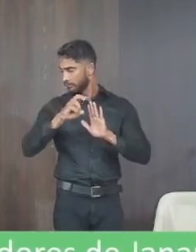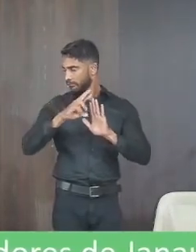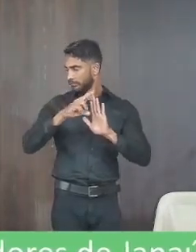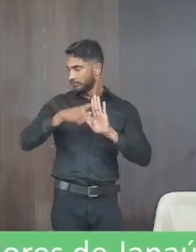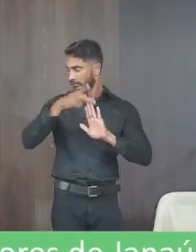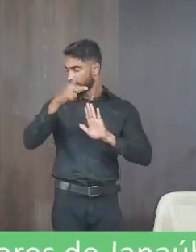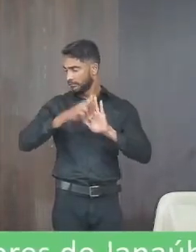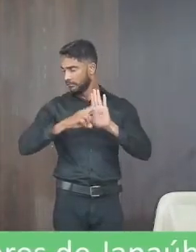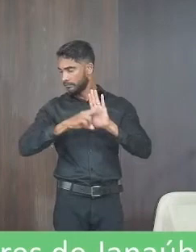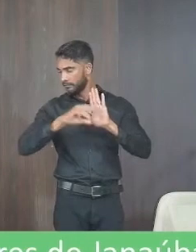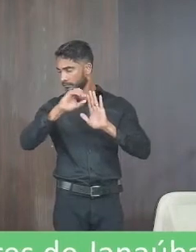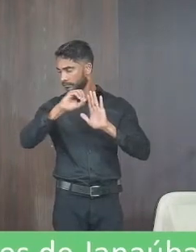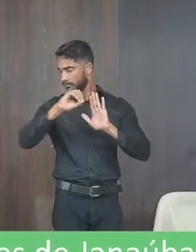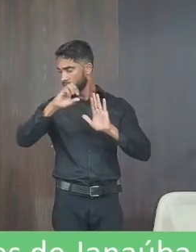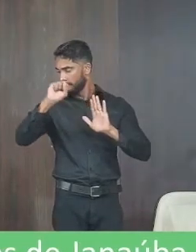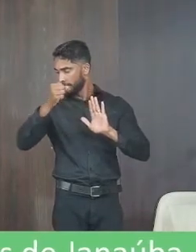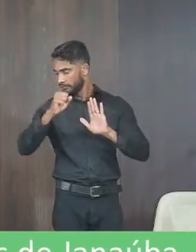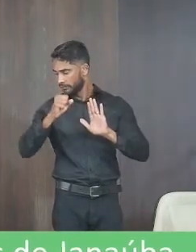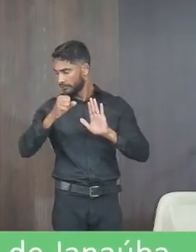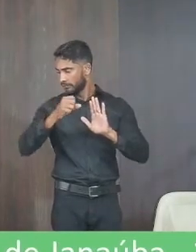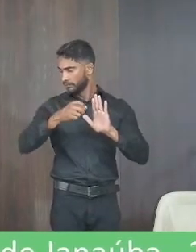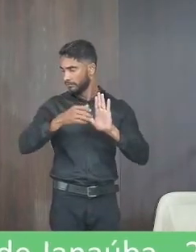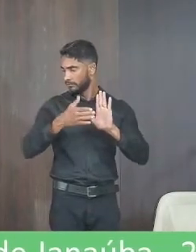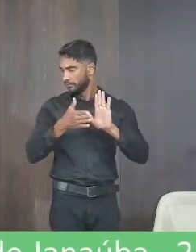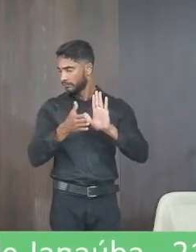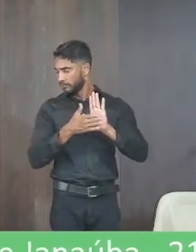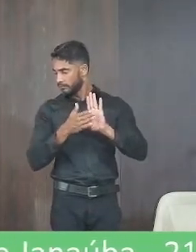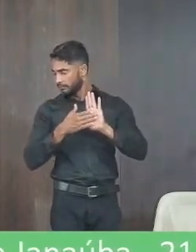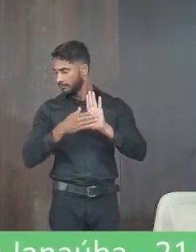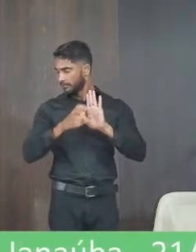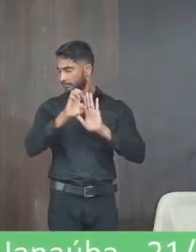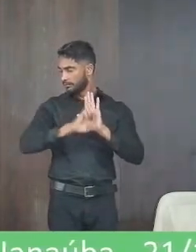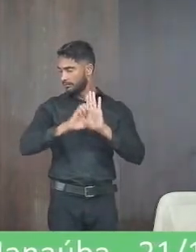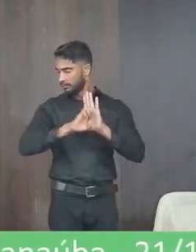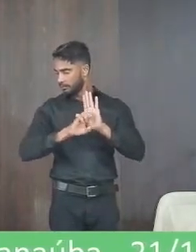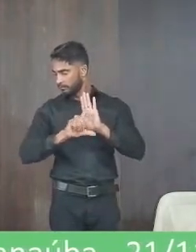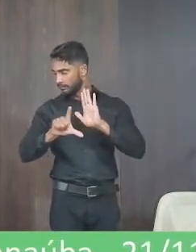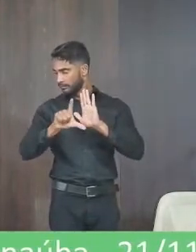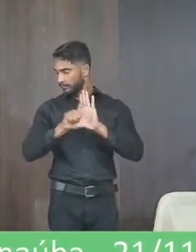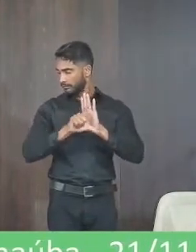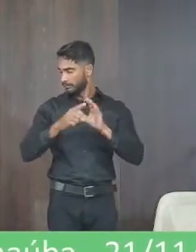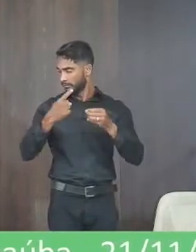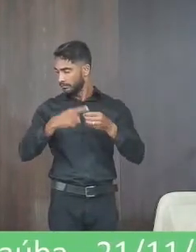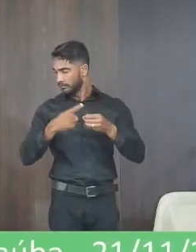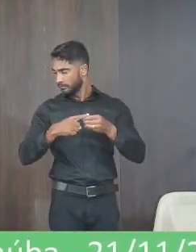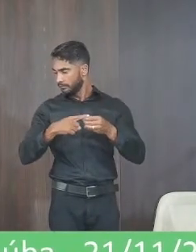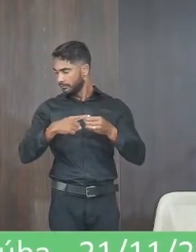resolução número 008-2022 e proposta emenda à lei orgânica 03-2022